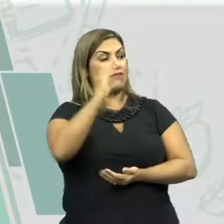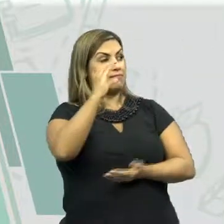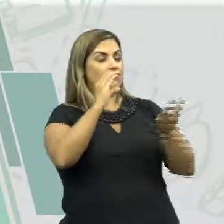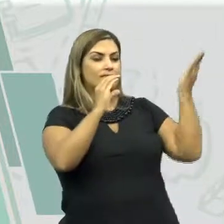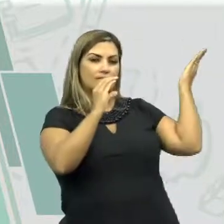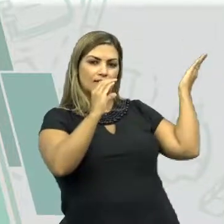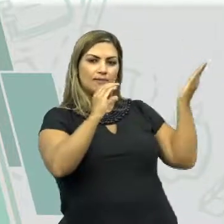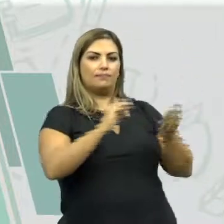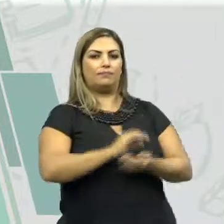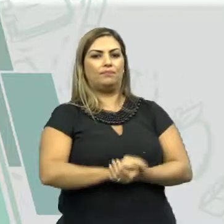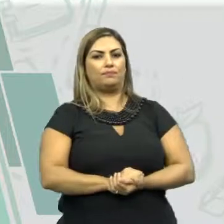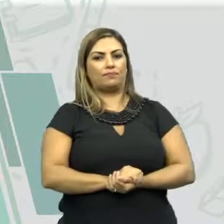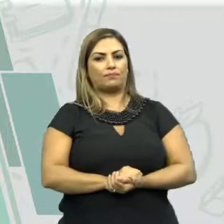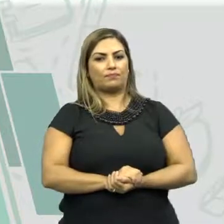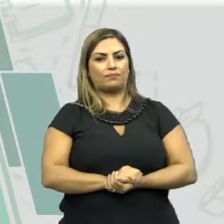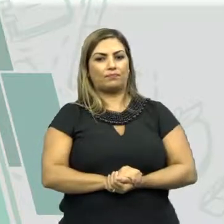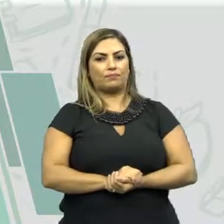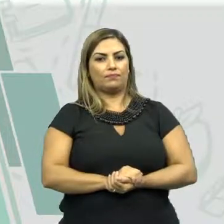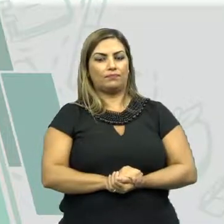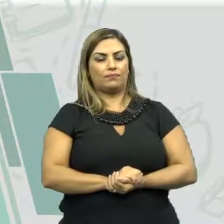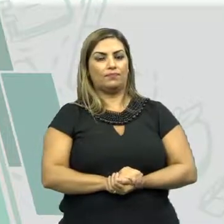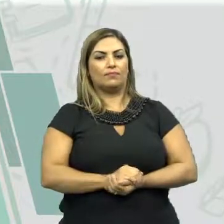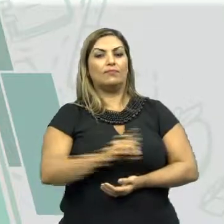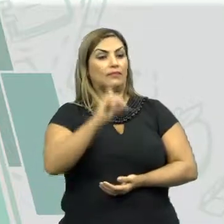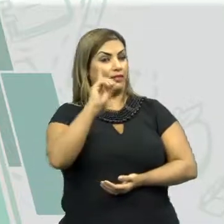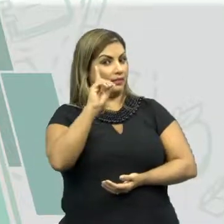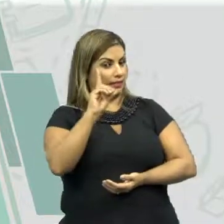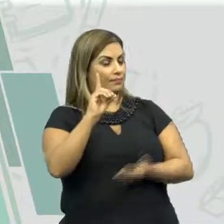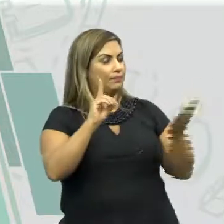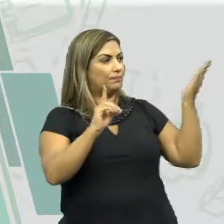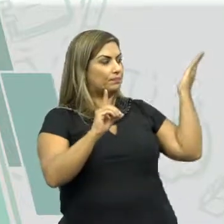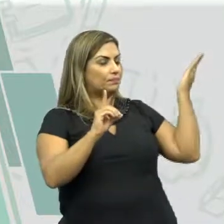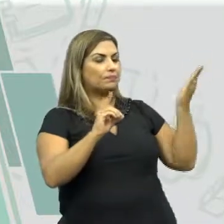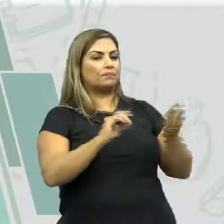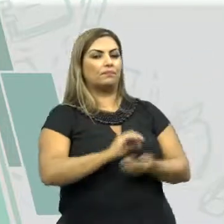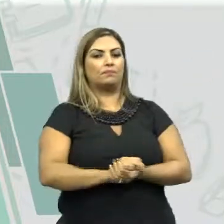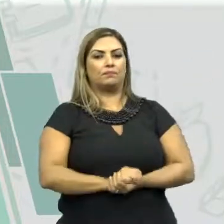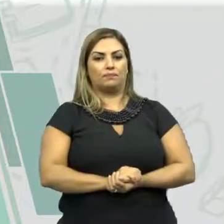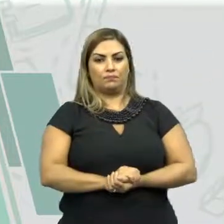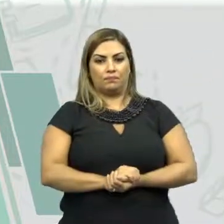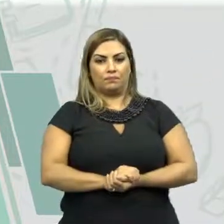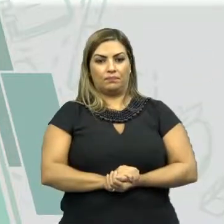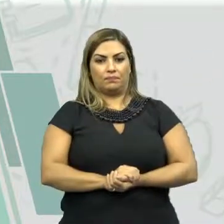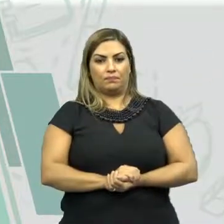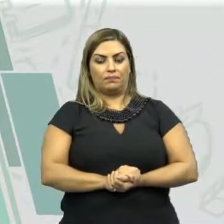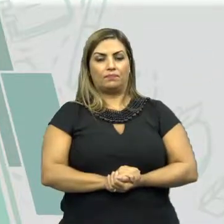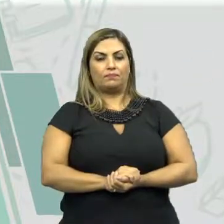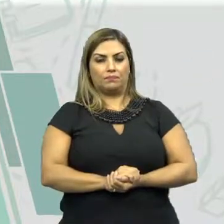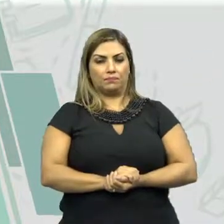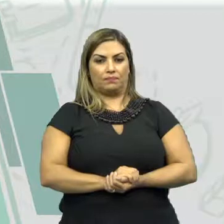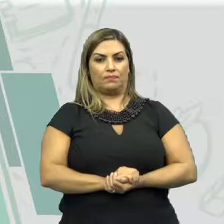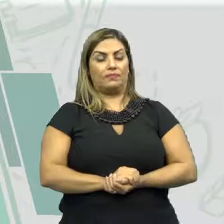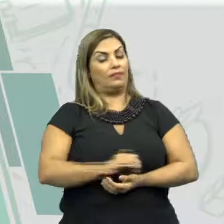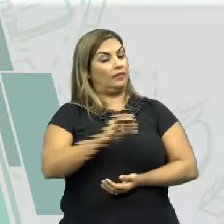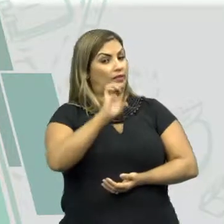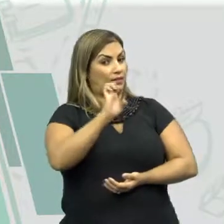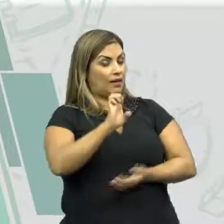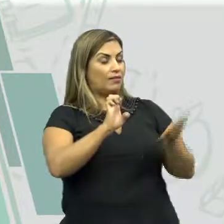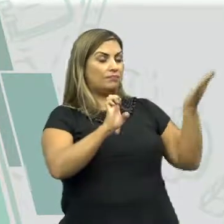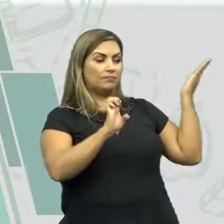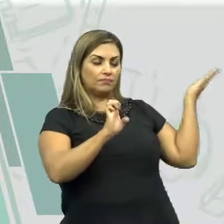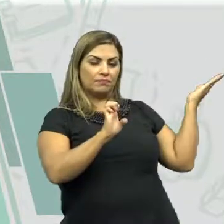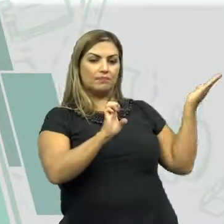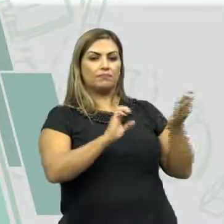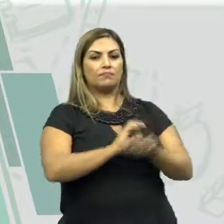carbônico. Letra C, decomposição aeróbica das fezes. Letra D, uso mais eficiente de combustíveis